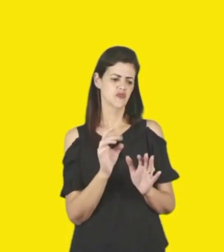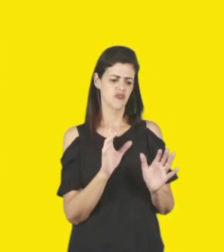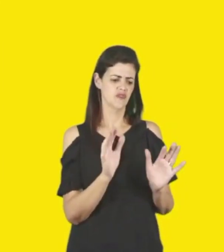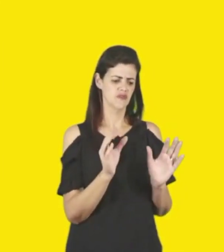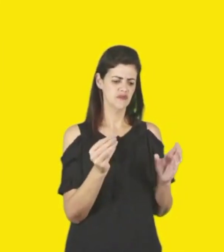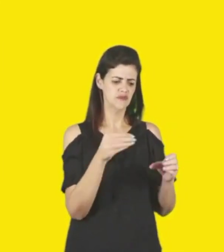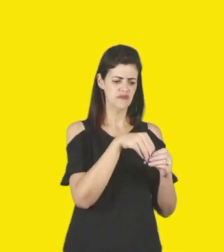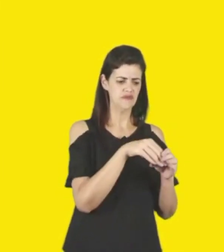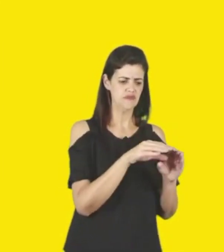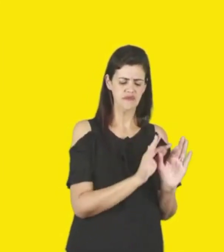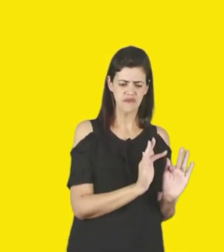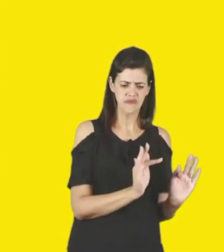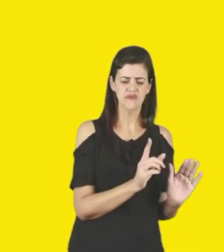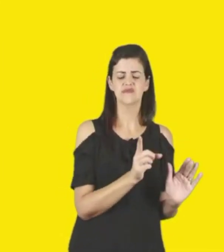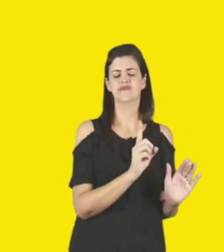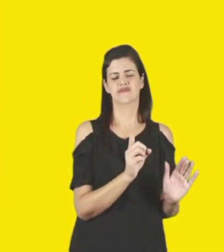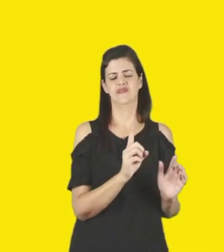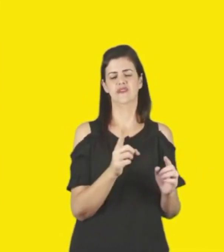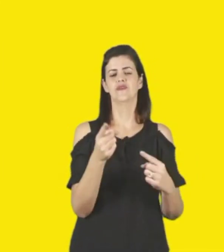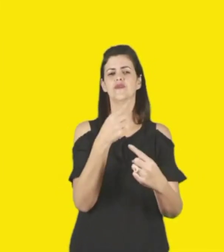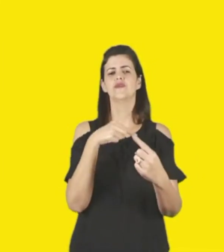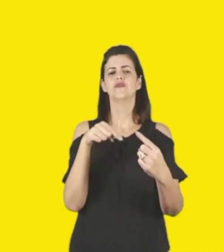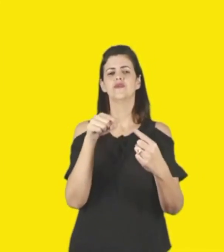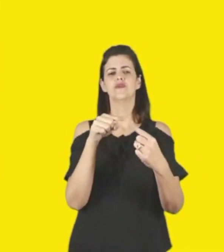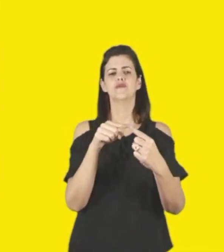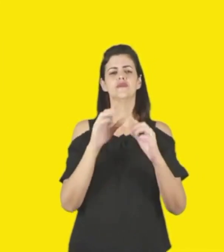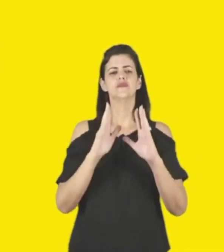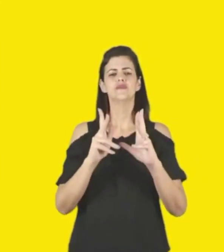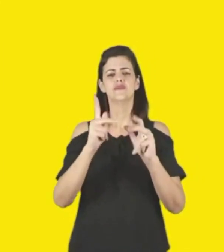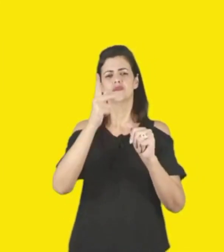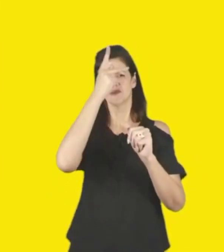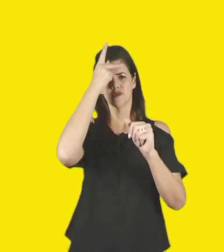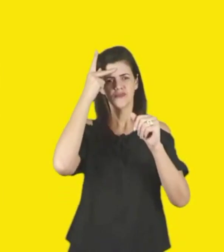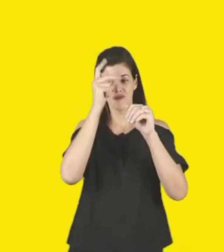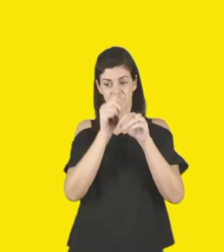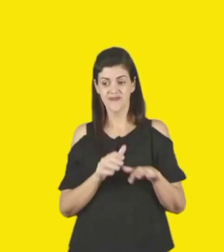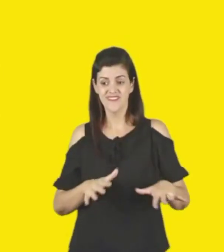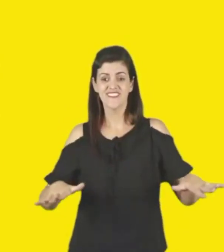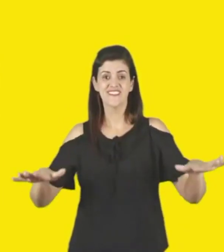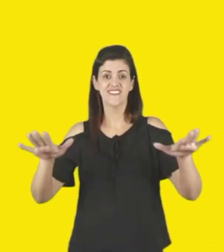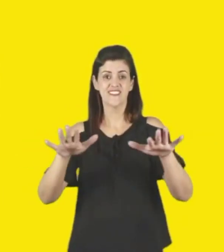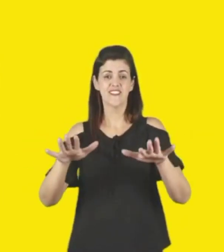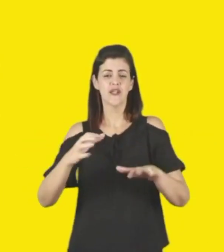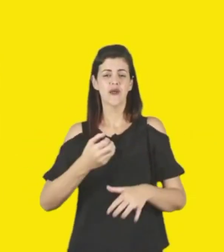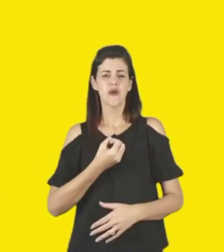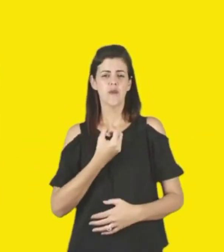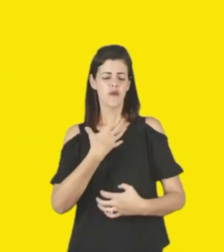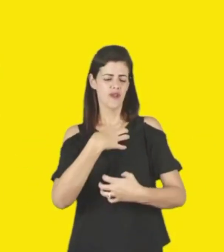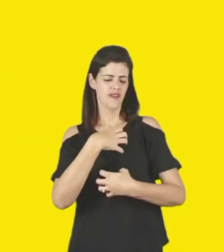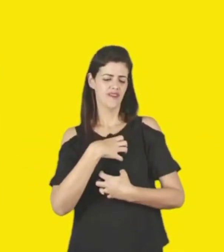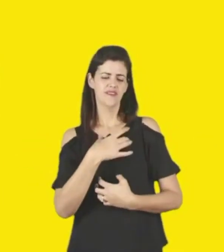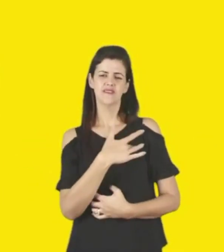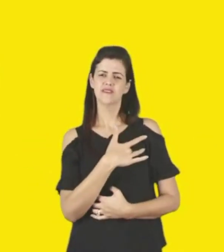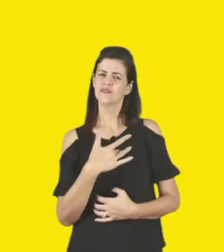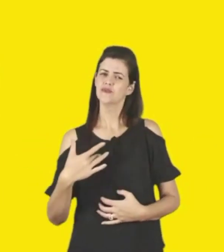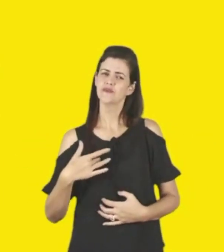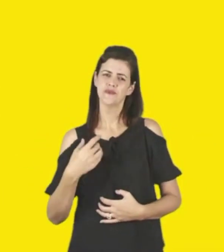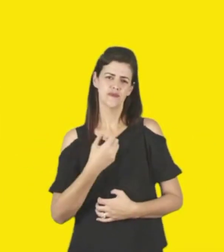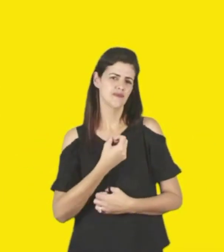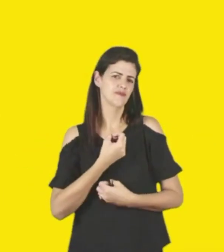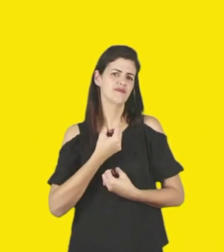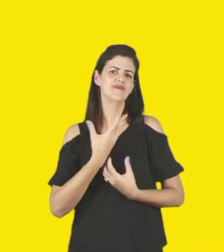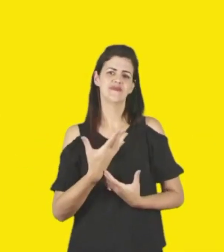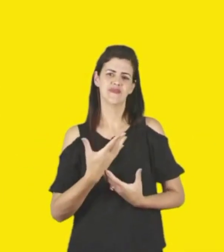maior do SESC, da missão maior do SESC, que é levar bem-estar a todos os trabalhadores, bens,